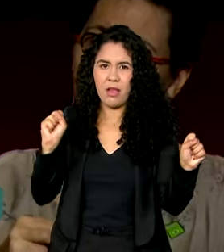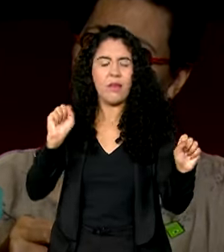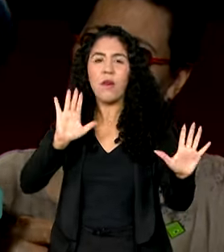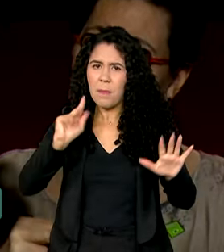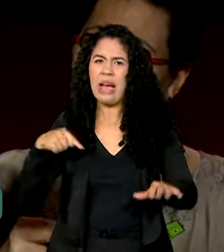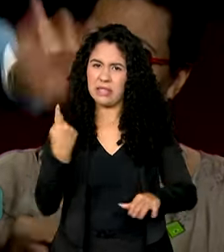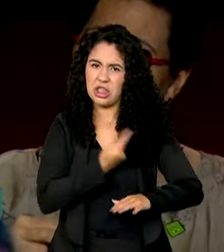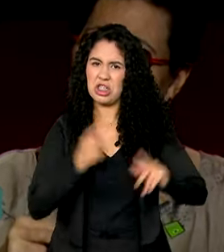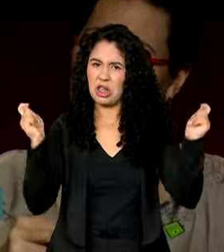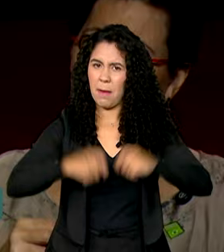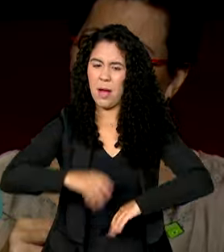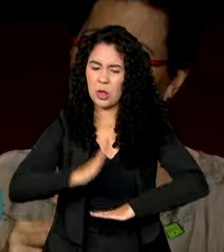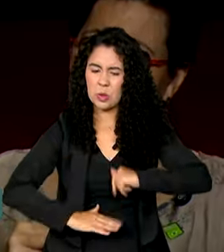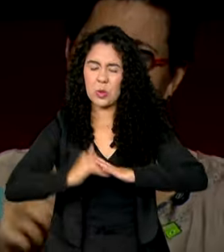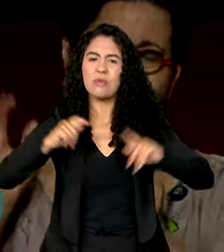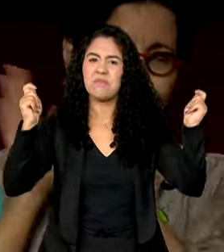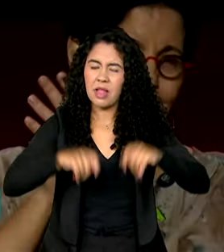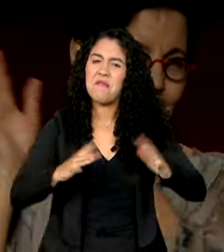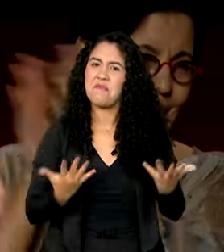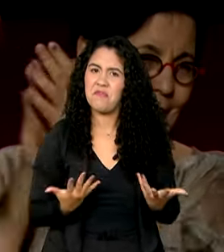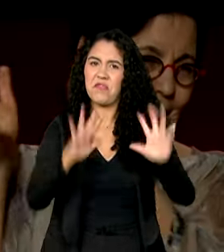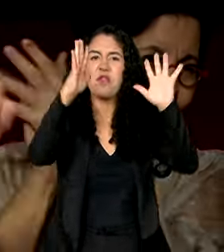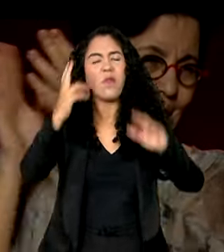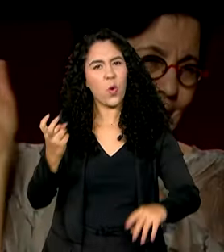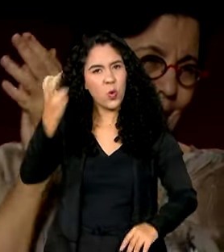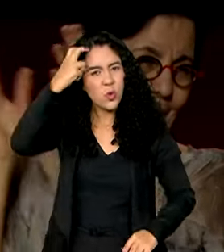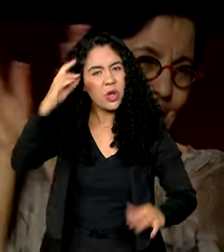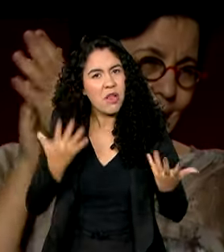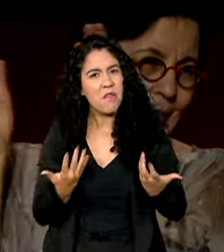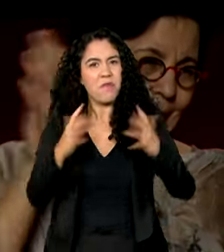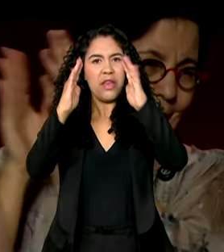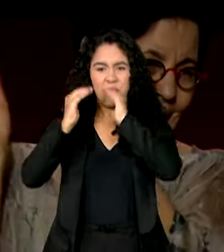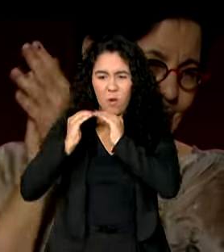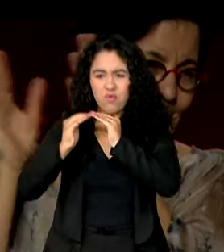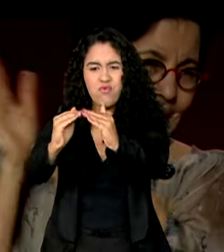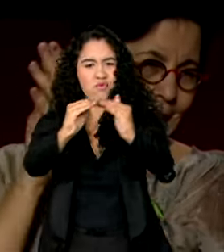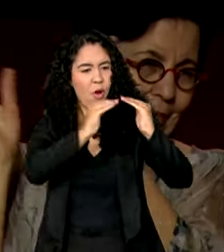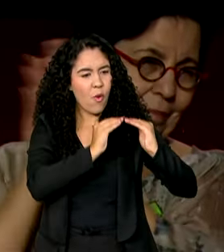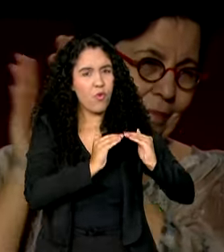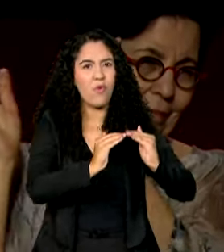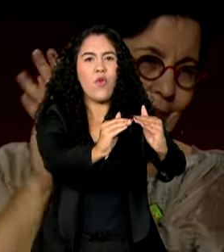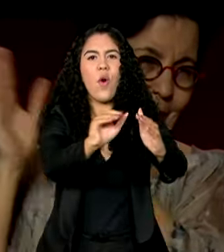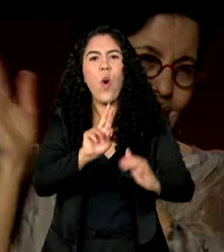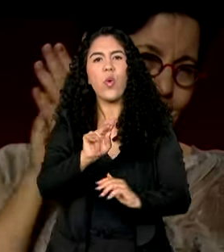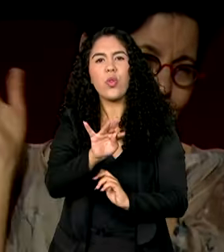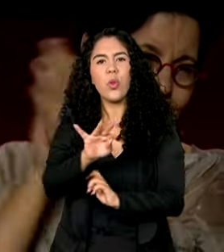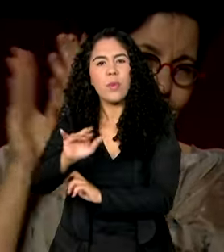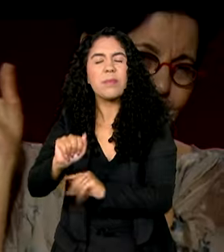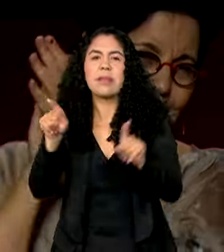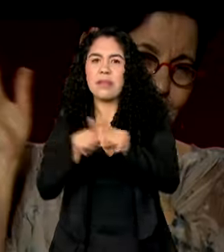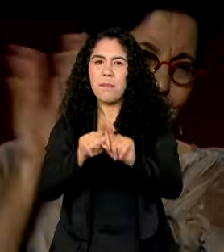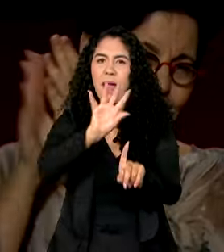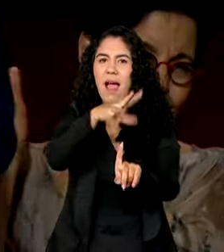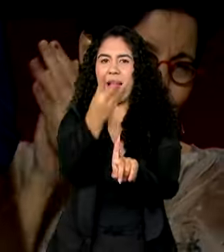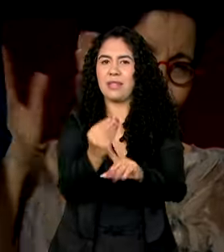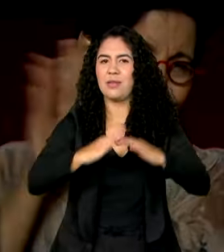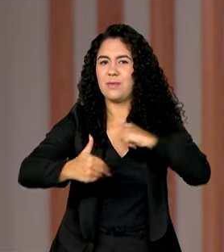construir. Viva a cultura, viva o armazém da etopia e viva os artistas brasileiros.